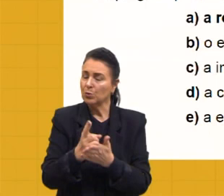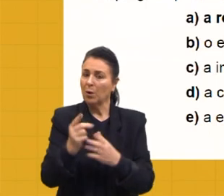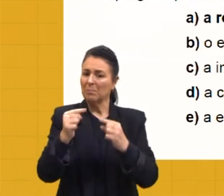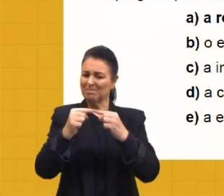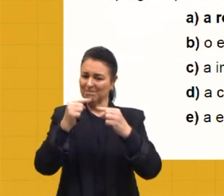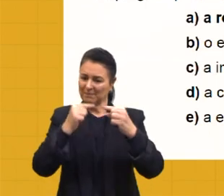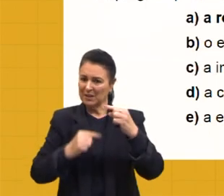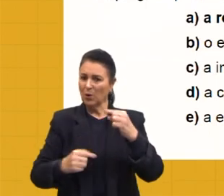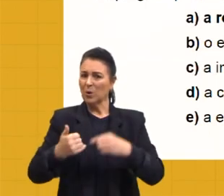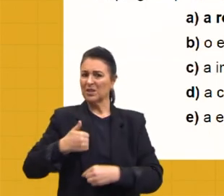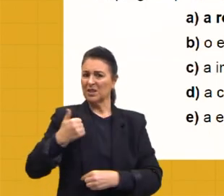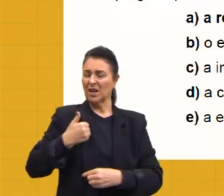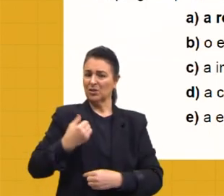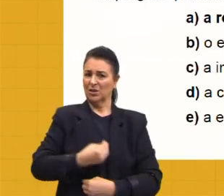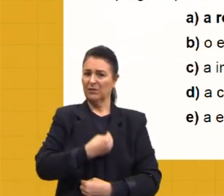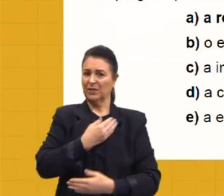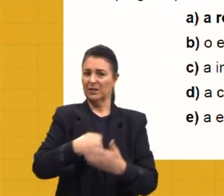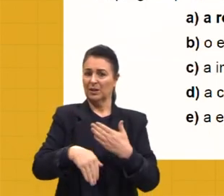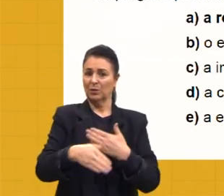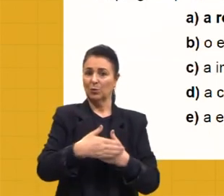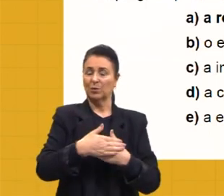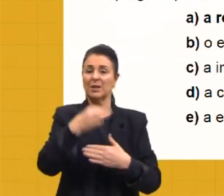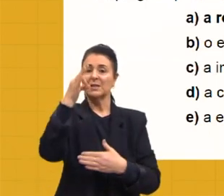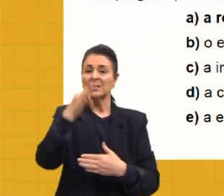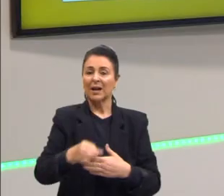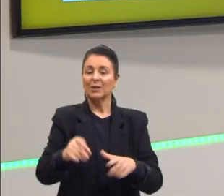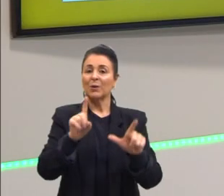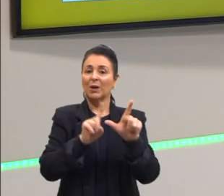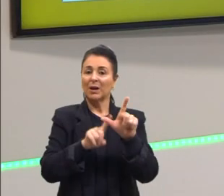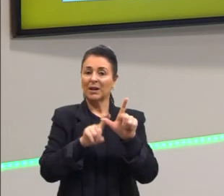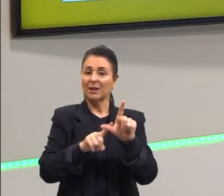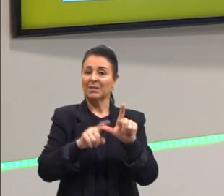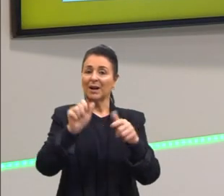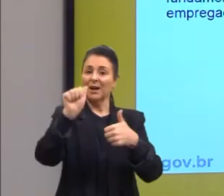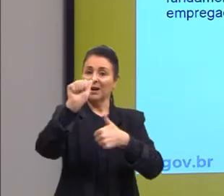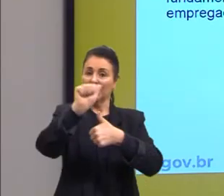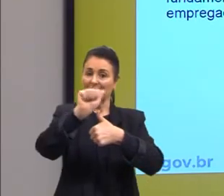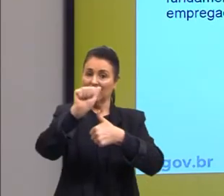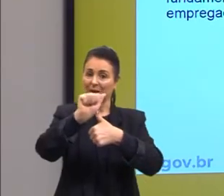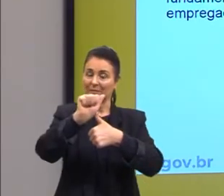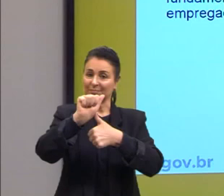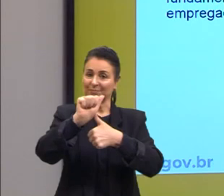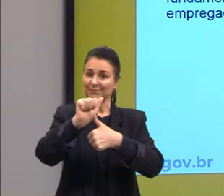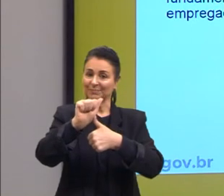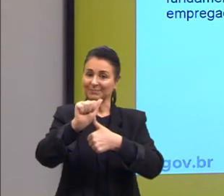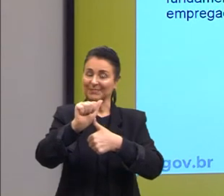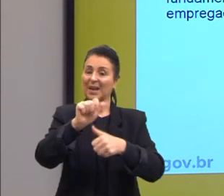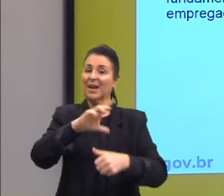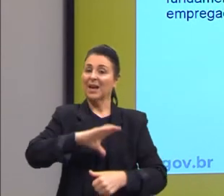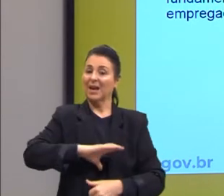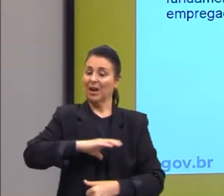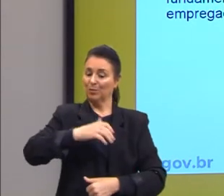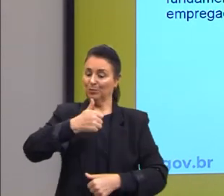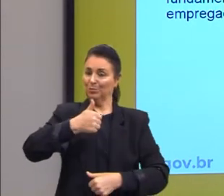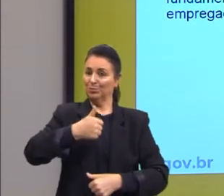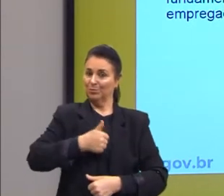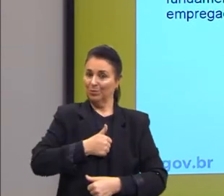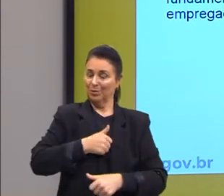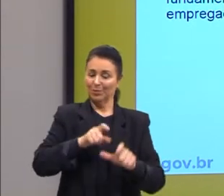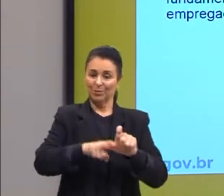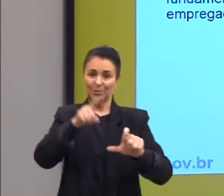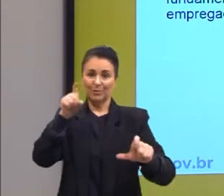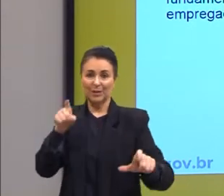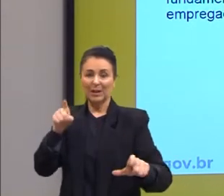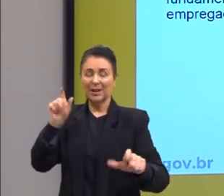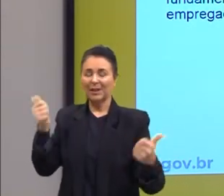toda a vida. Alternativa correta, a letra A, a reivindicação da autonomia na capacidade racional